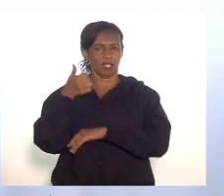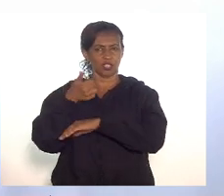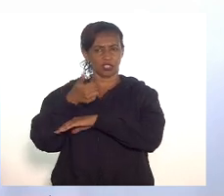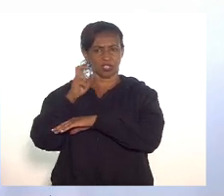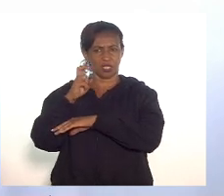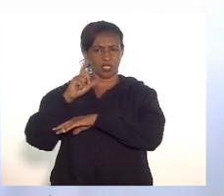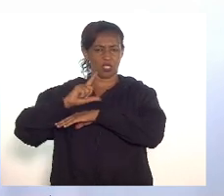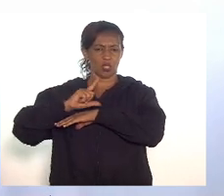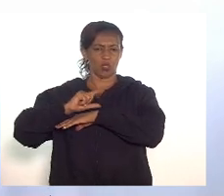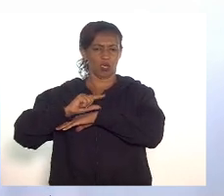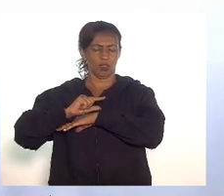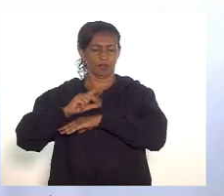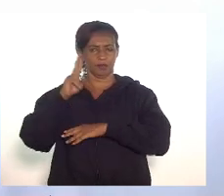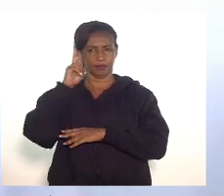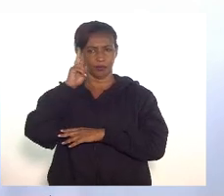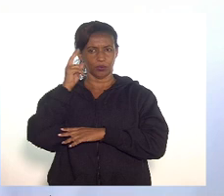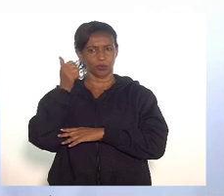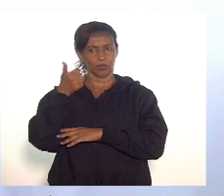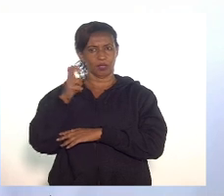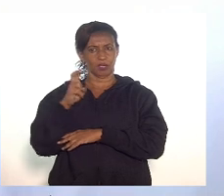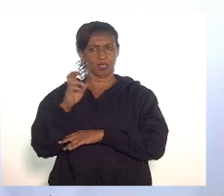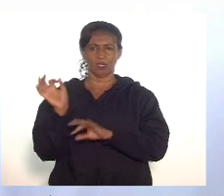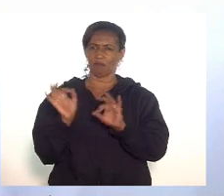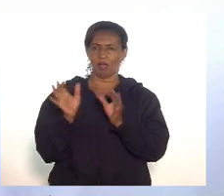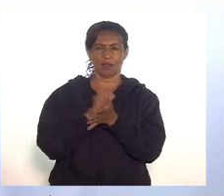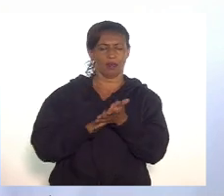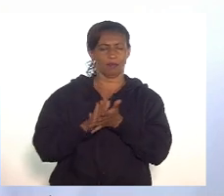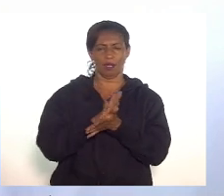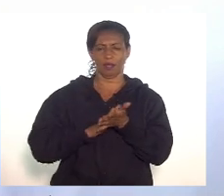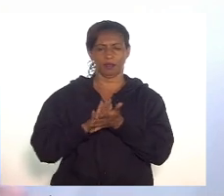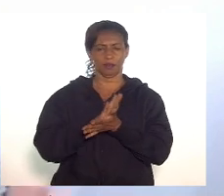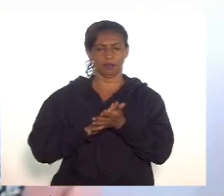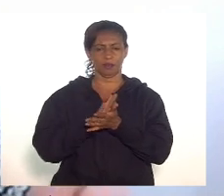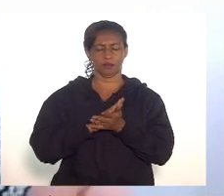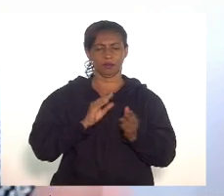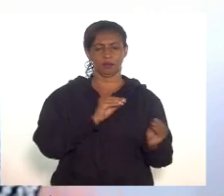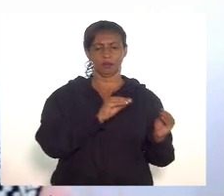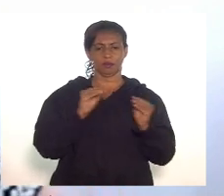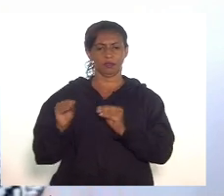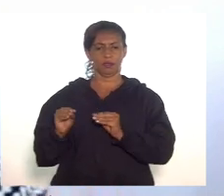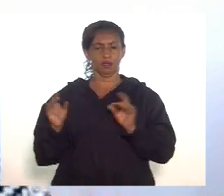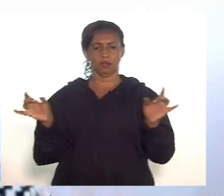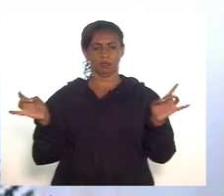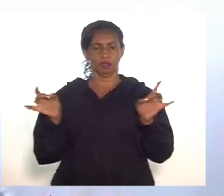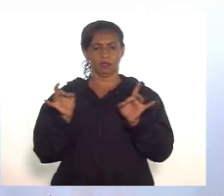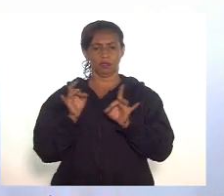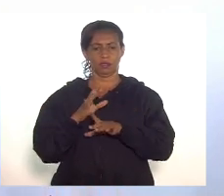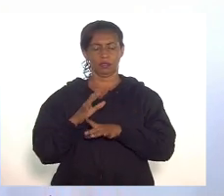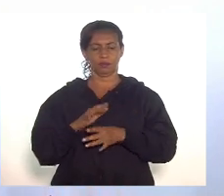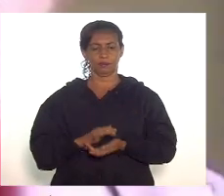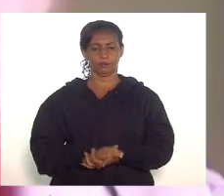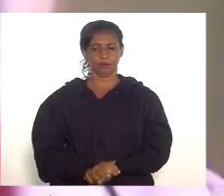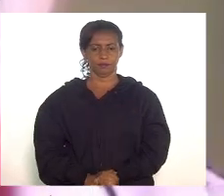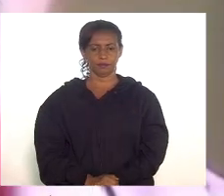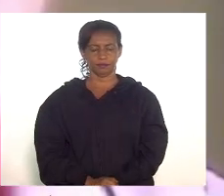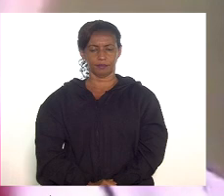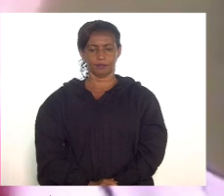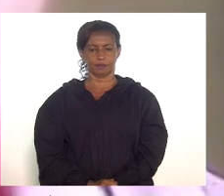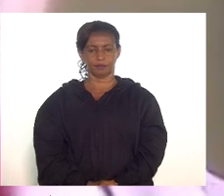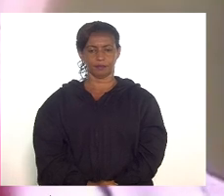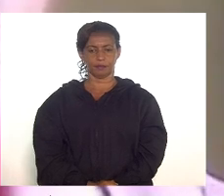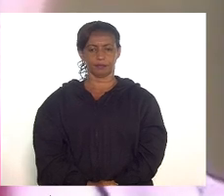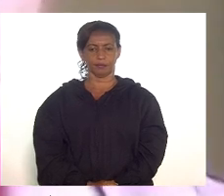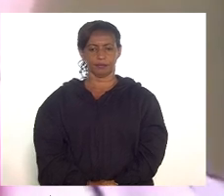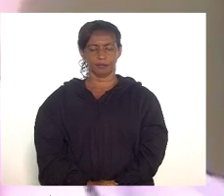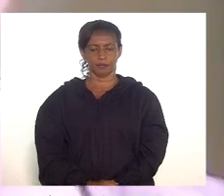Nada mais havendo a tratar na presente sessão, declaro encerrada a presente. Deputada Marta Rocha? Deputada